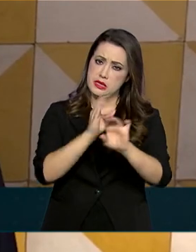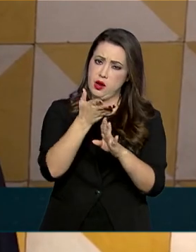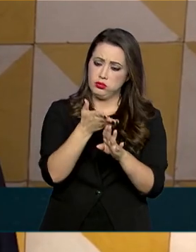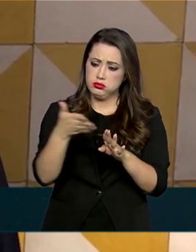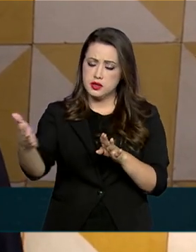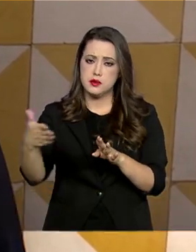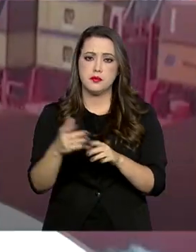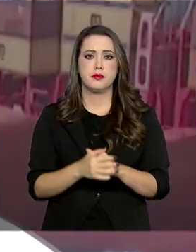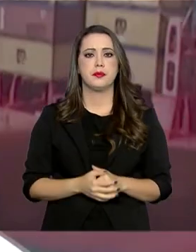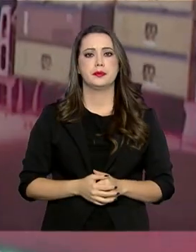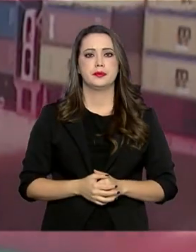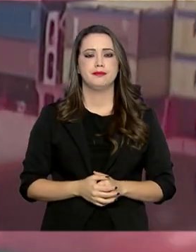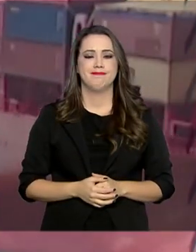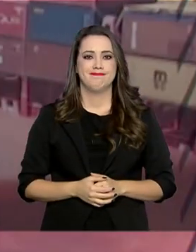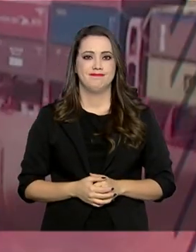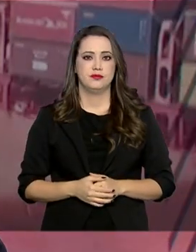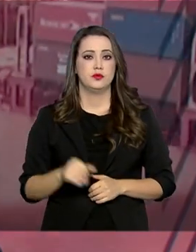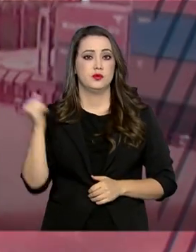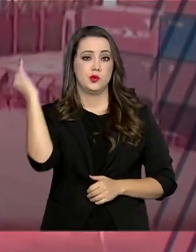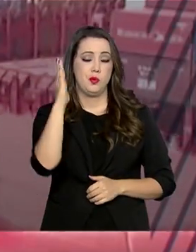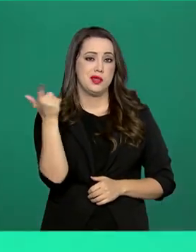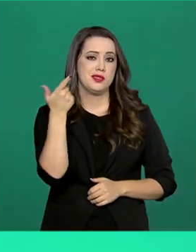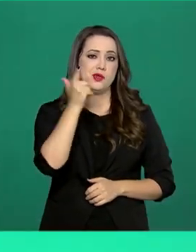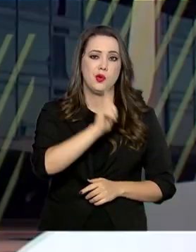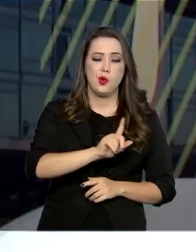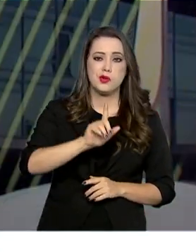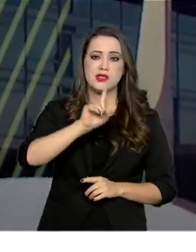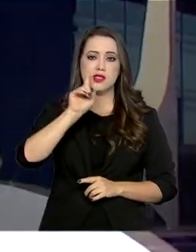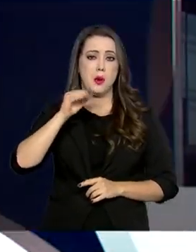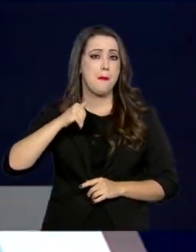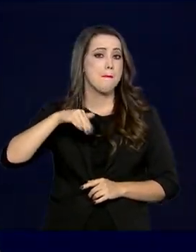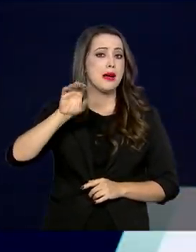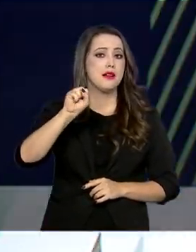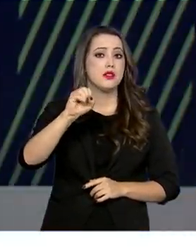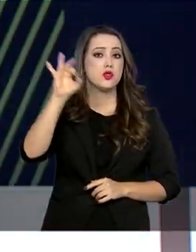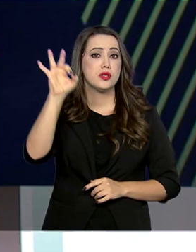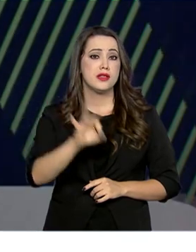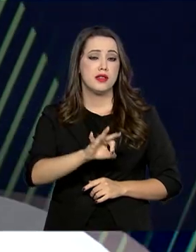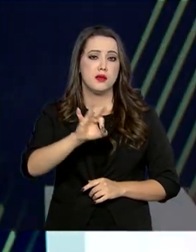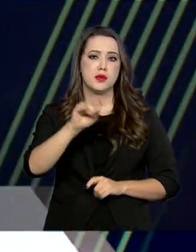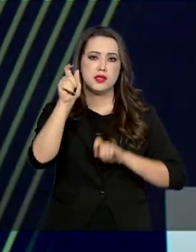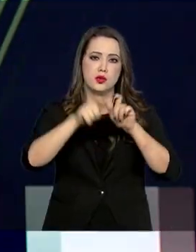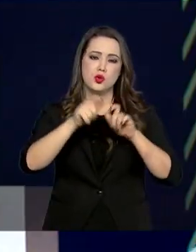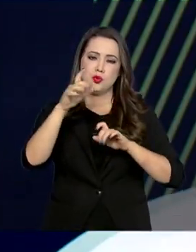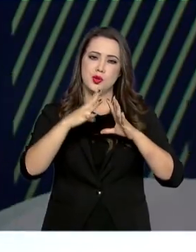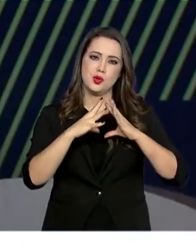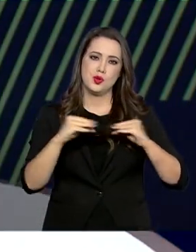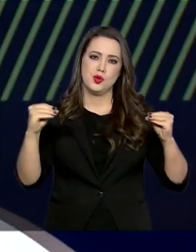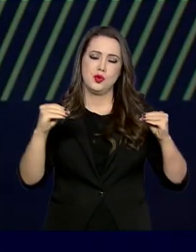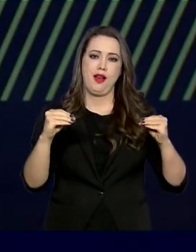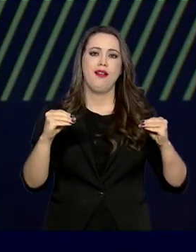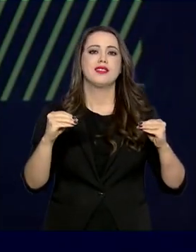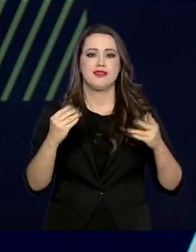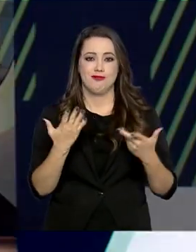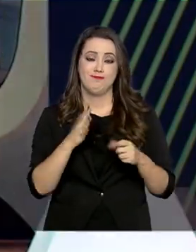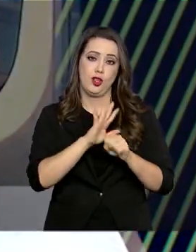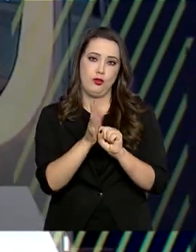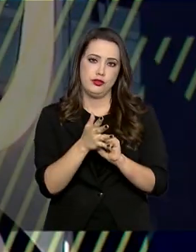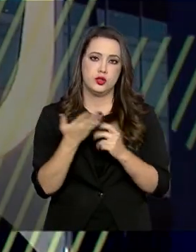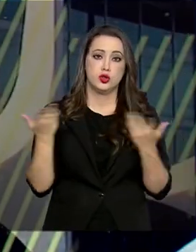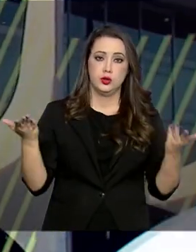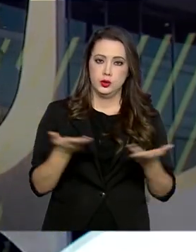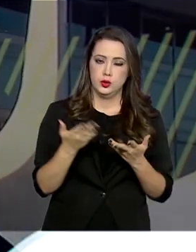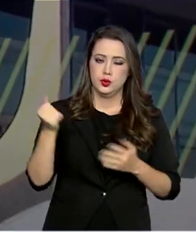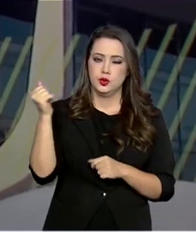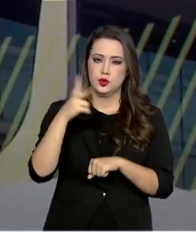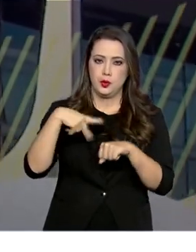tempo de emergência. O Brasil alcançou a marca de mais de 80% de recuperados da Covid-19. Atualmente, o país